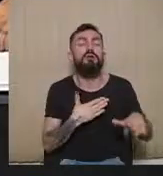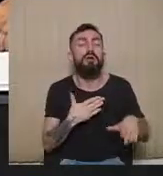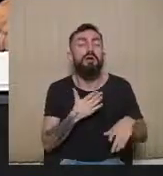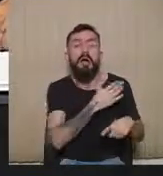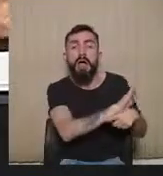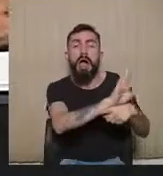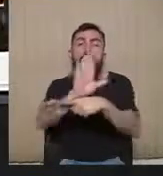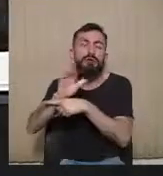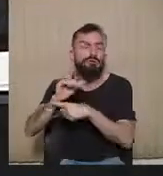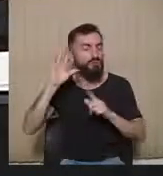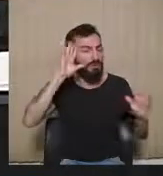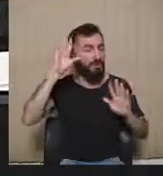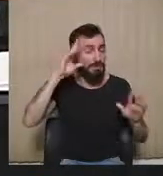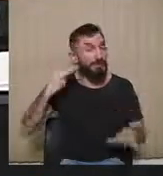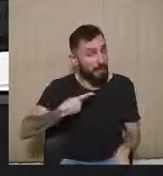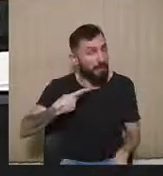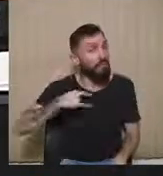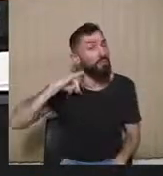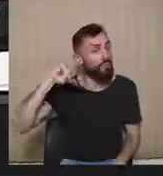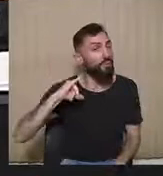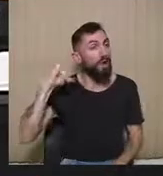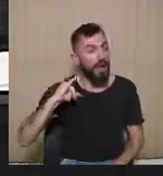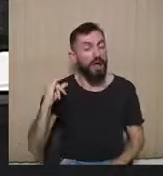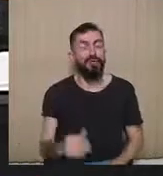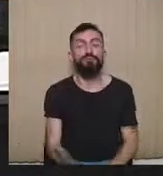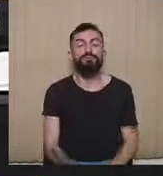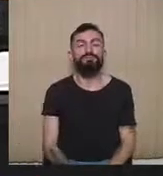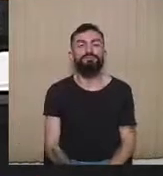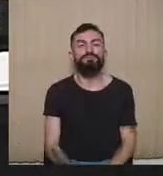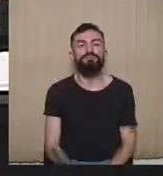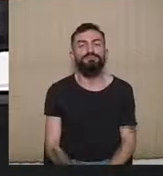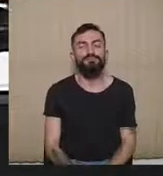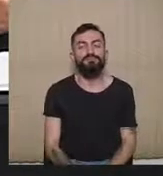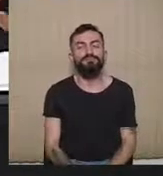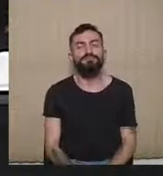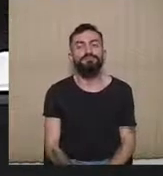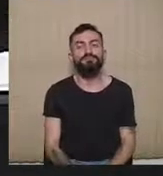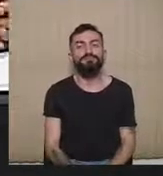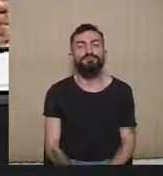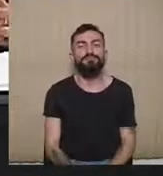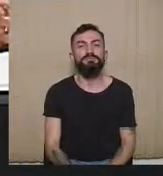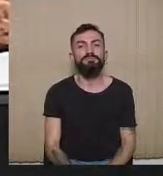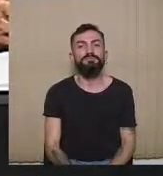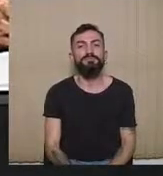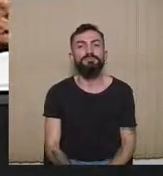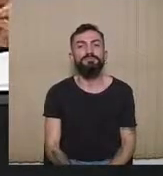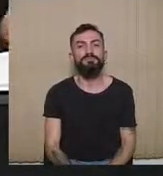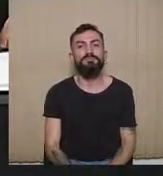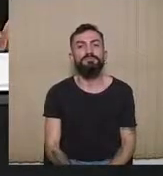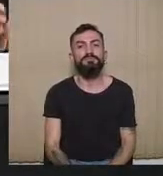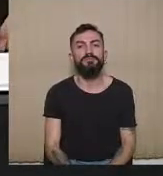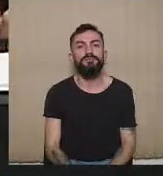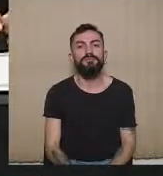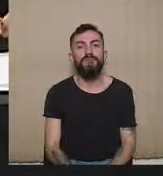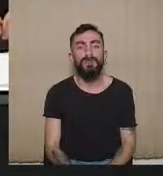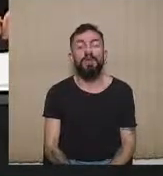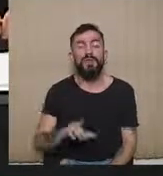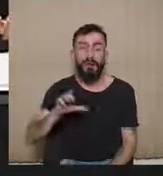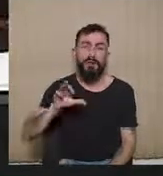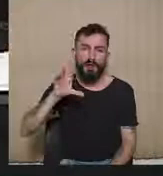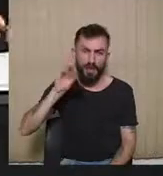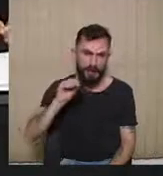muito caro. É evidente que eu acho que é uma palavra, é uma